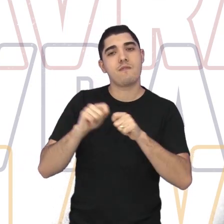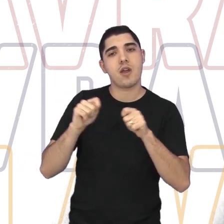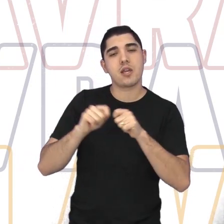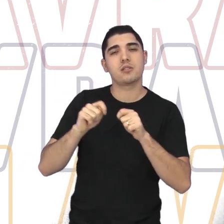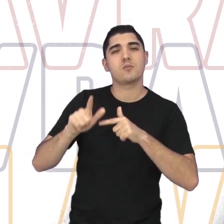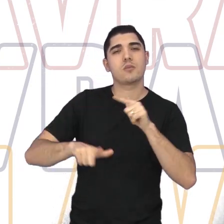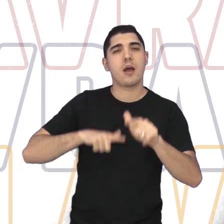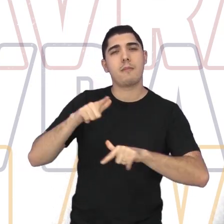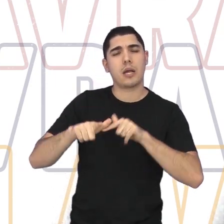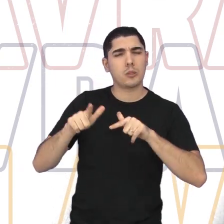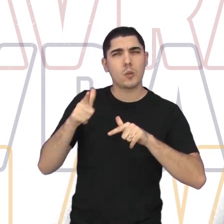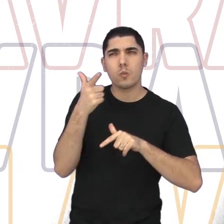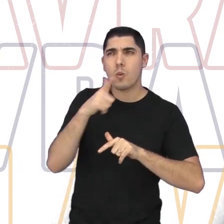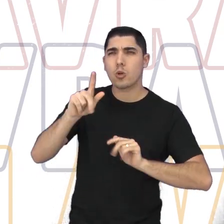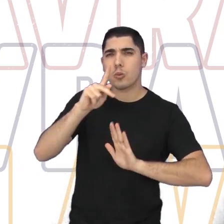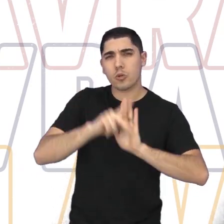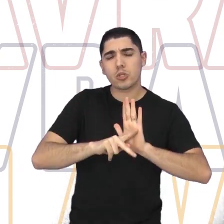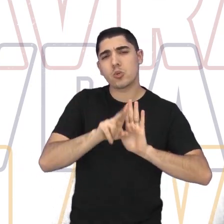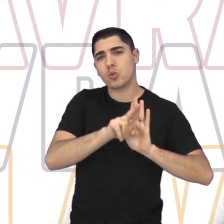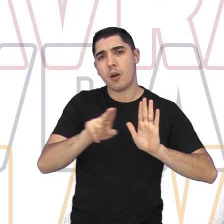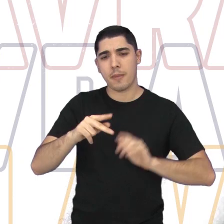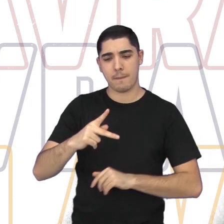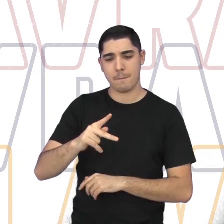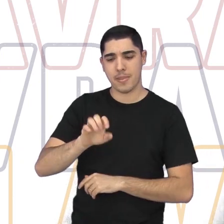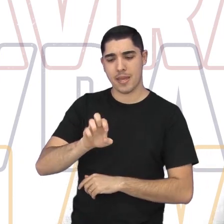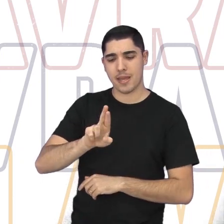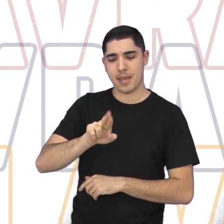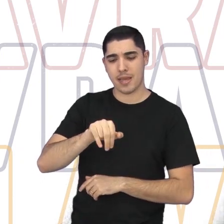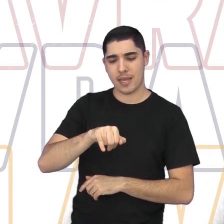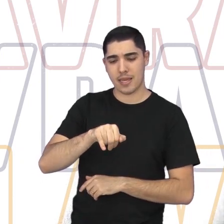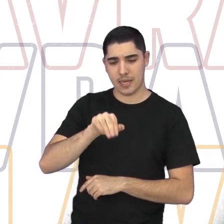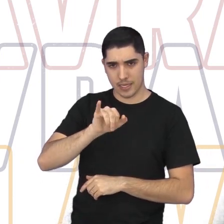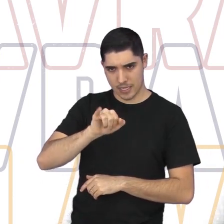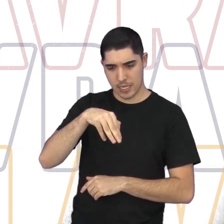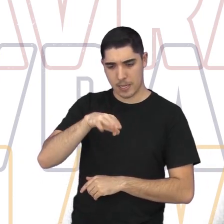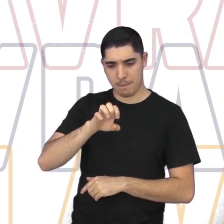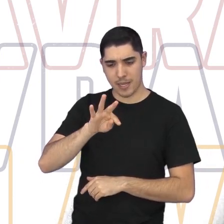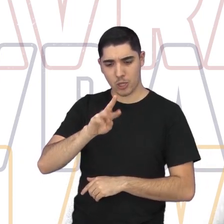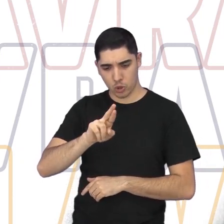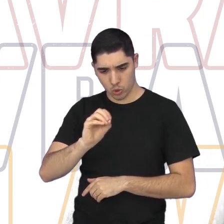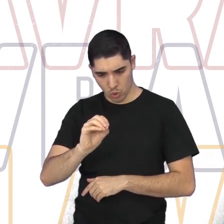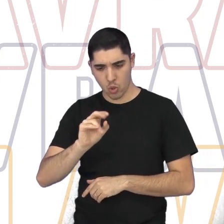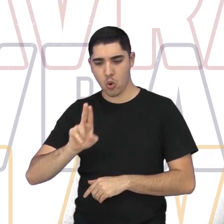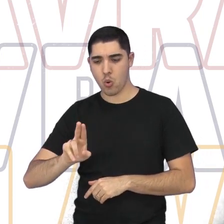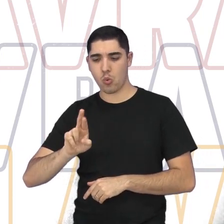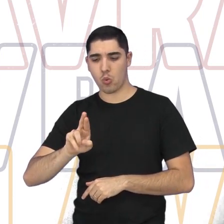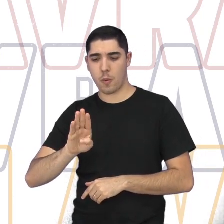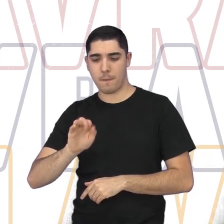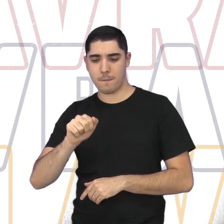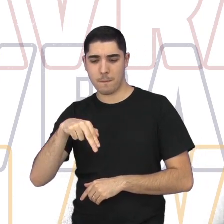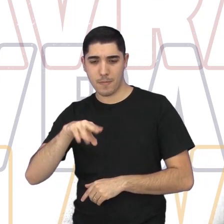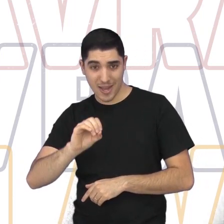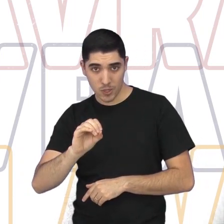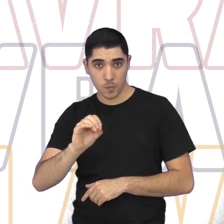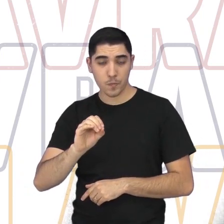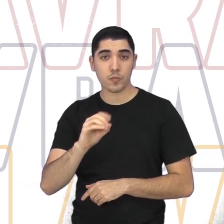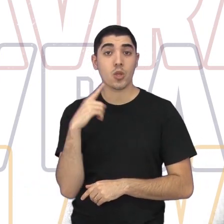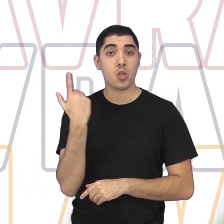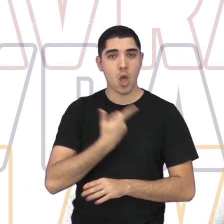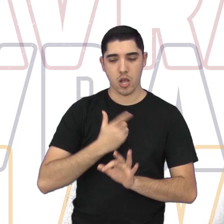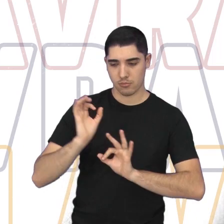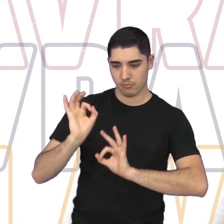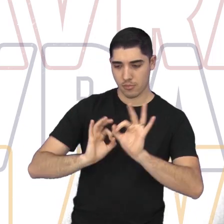fez... Teve um projeto, né? Que foi o perímetro urbano. Nós fizemos... E